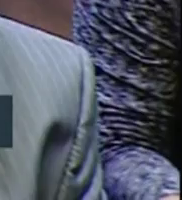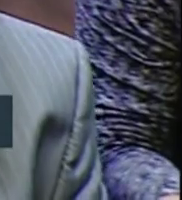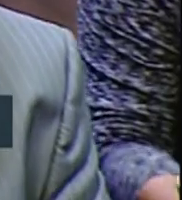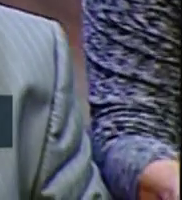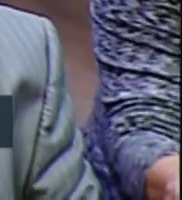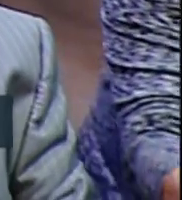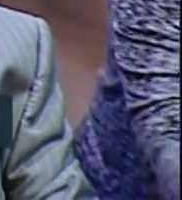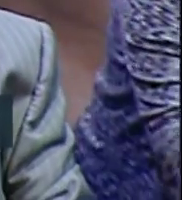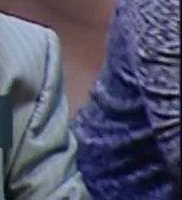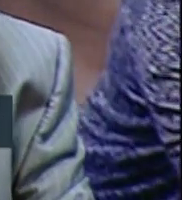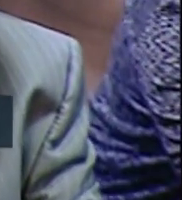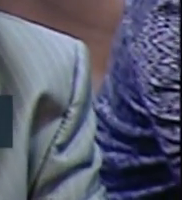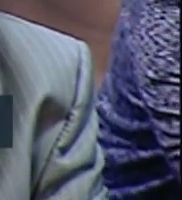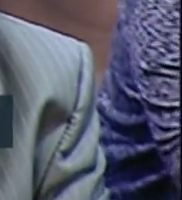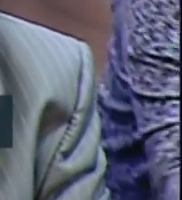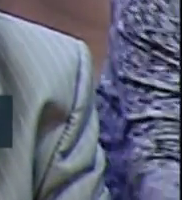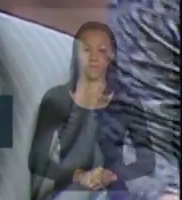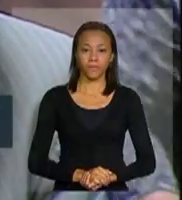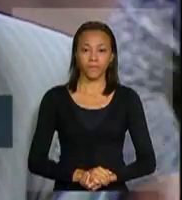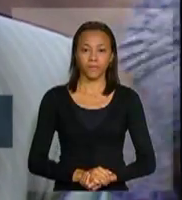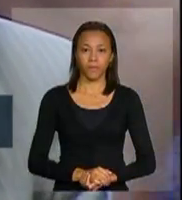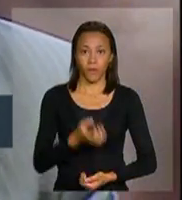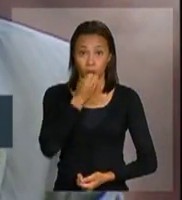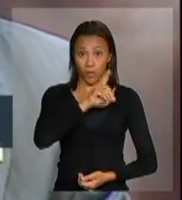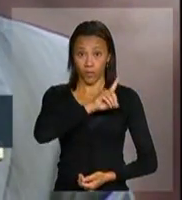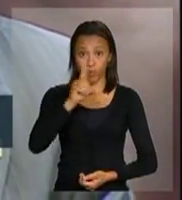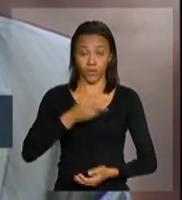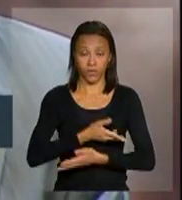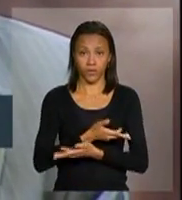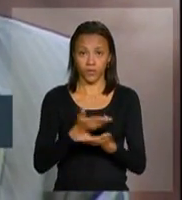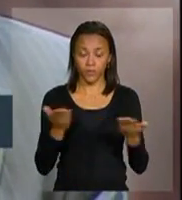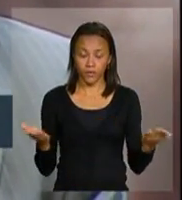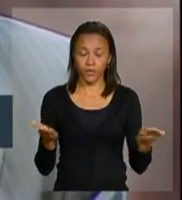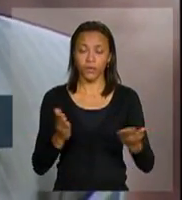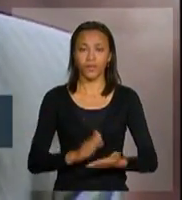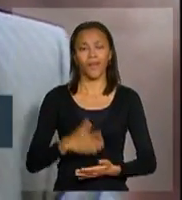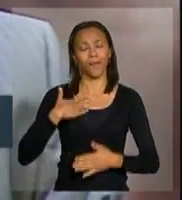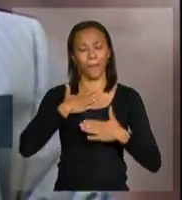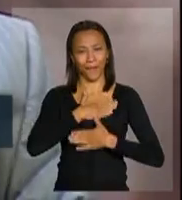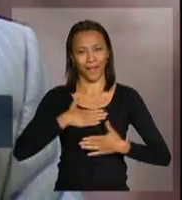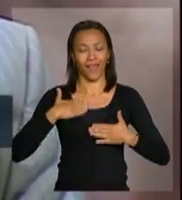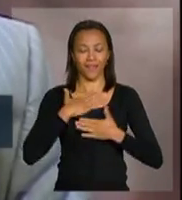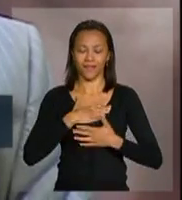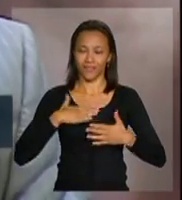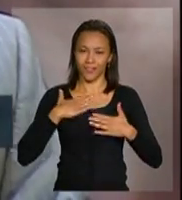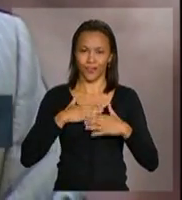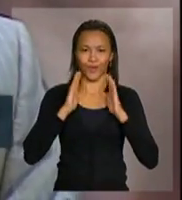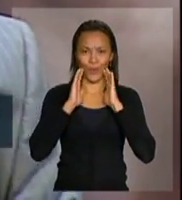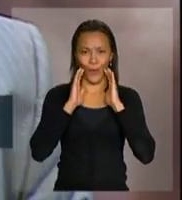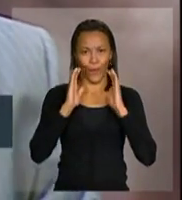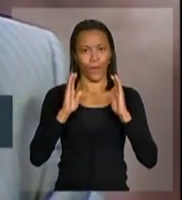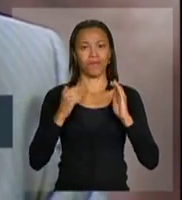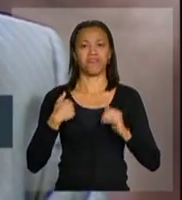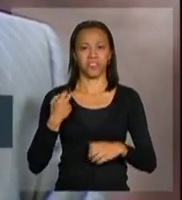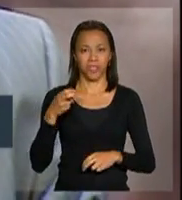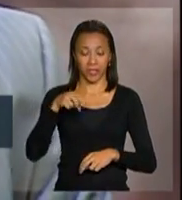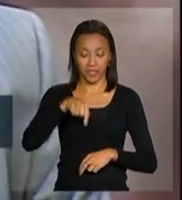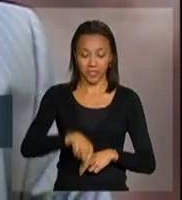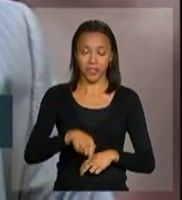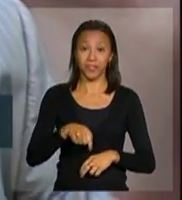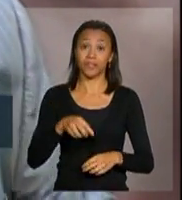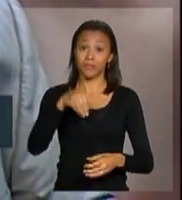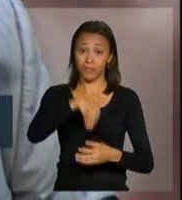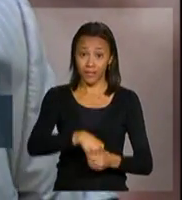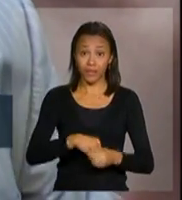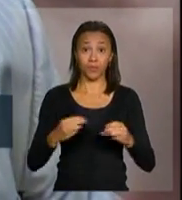Alô, alô. Bom dia a todos e todas. É um prazer e uma honra para o Unaids estar no Ministério